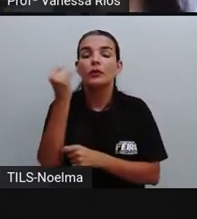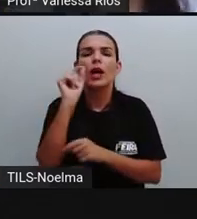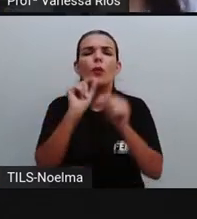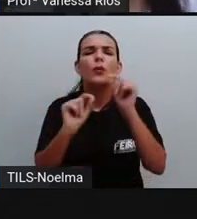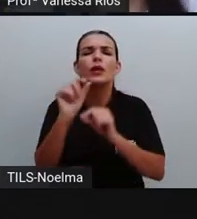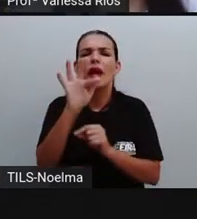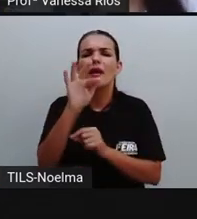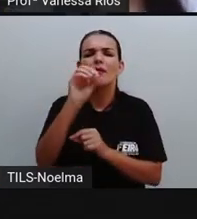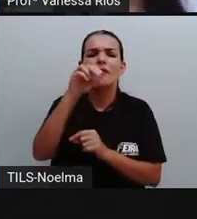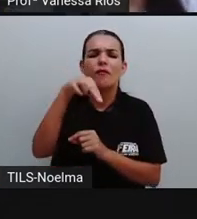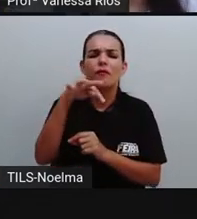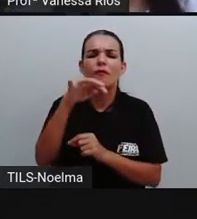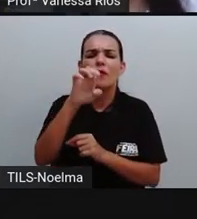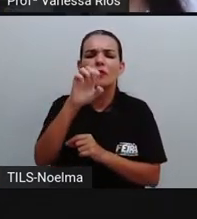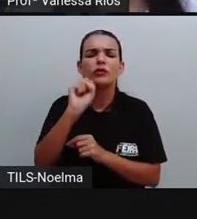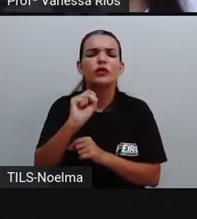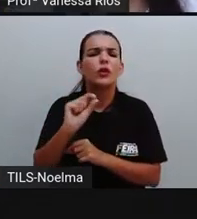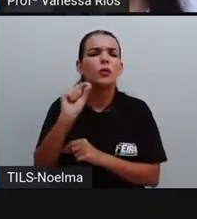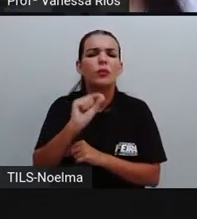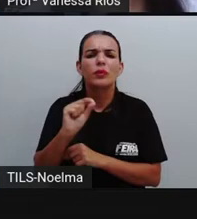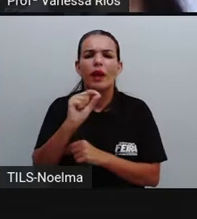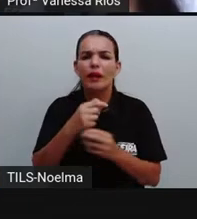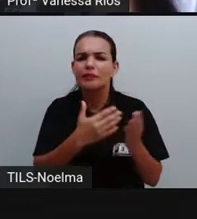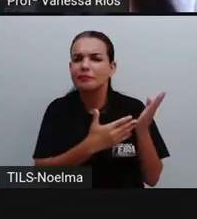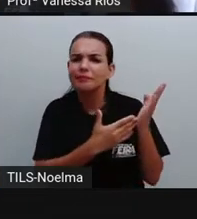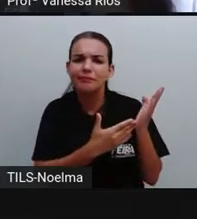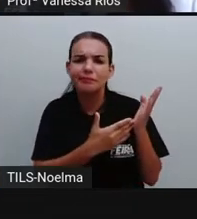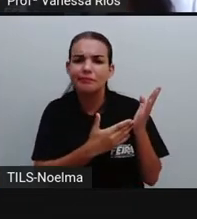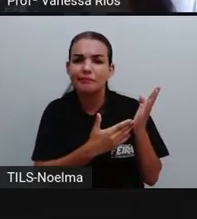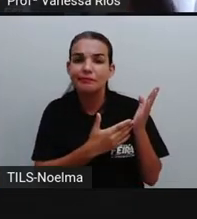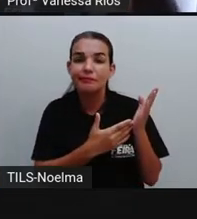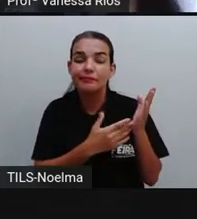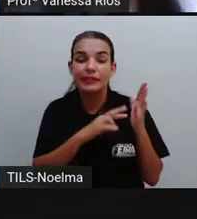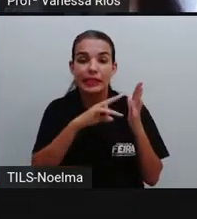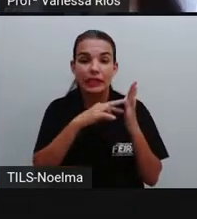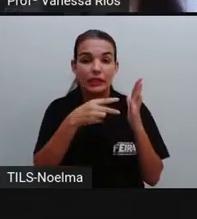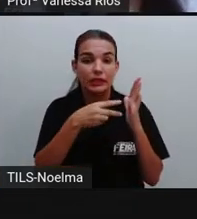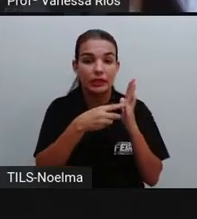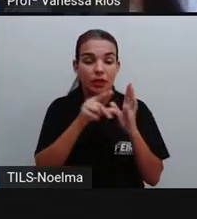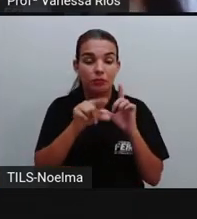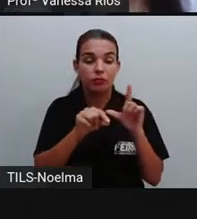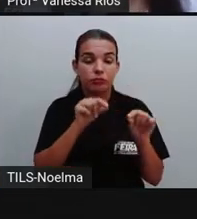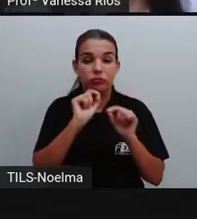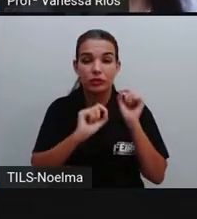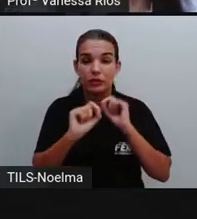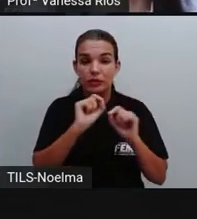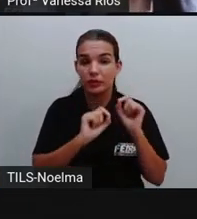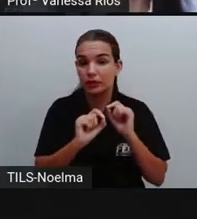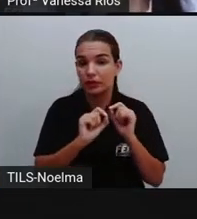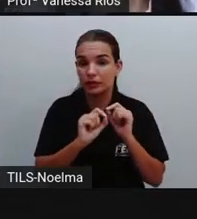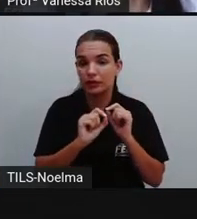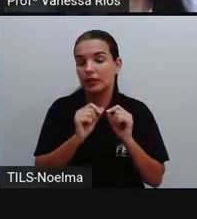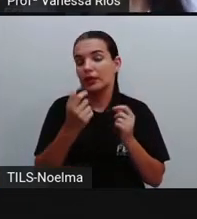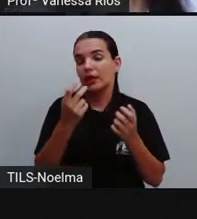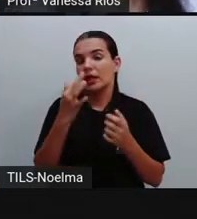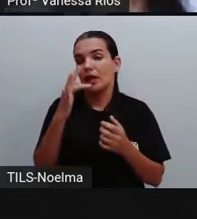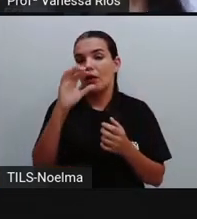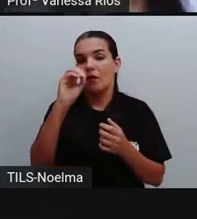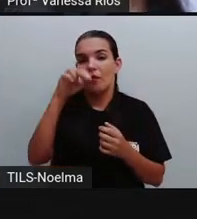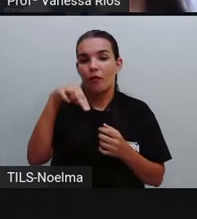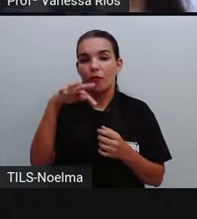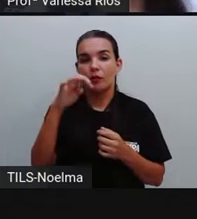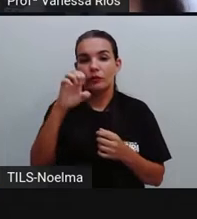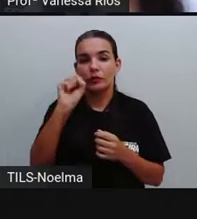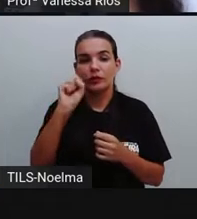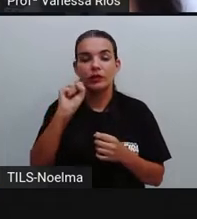fonte de energia. Por isso, a Pró trouxe aí o conceito, né? A definição de fontes de energia.